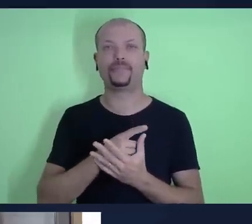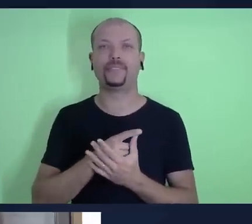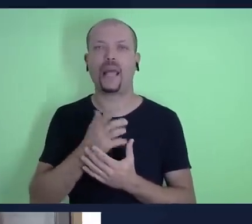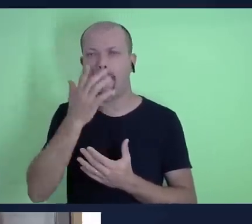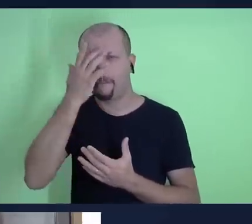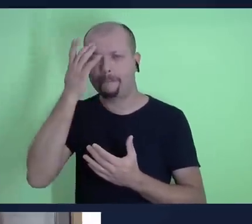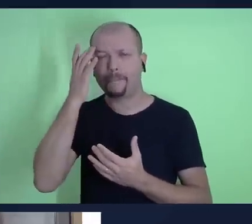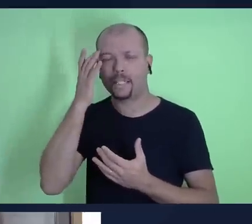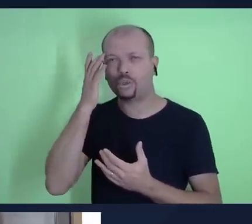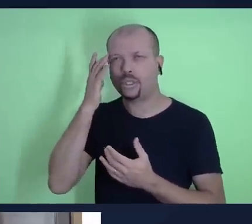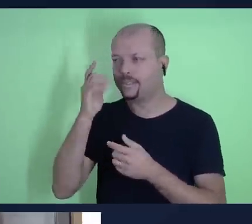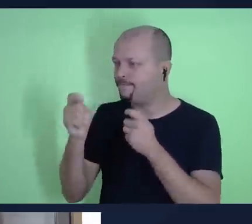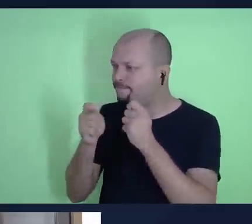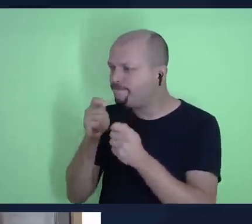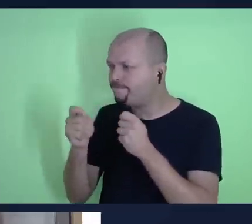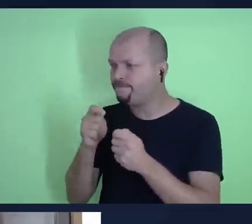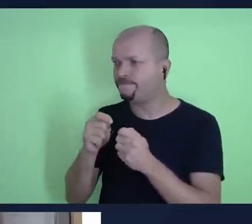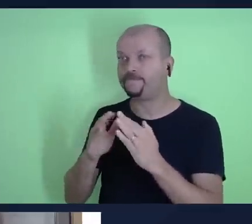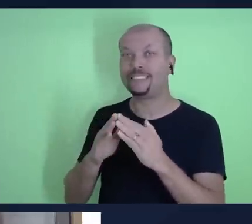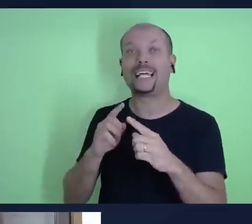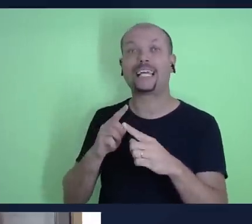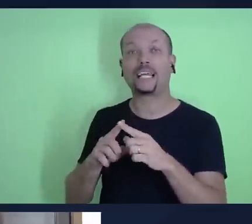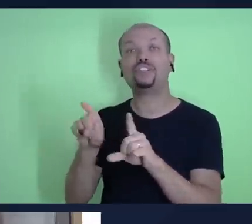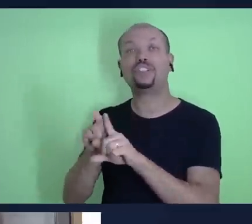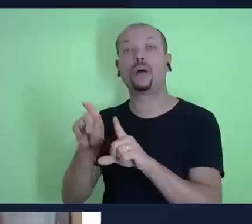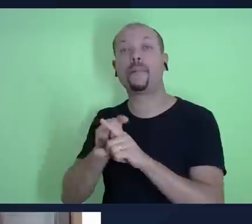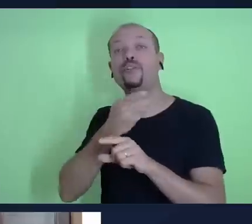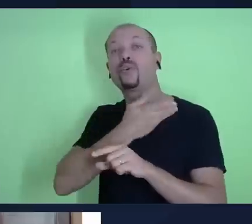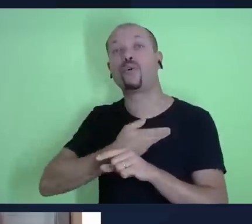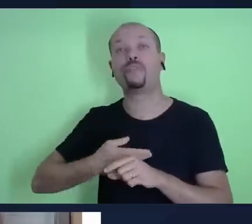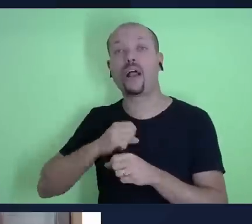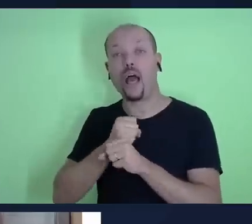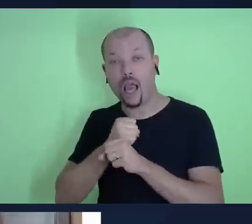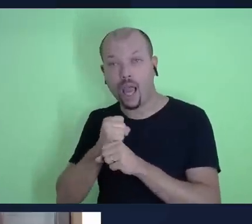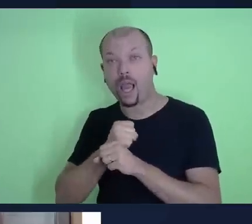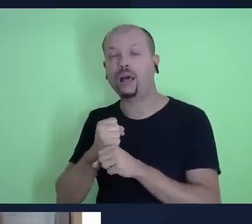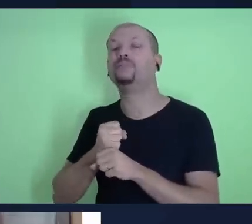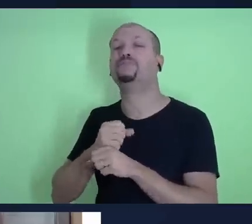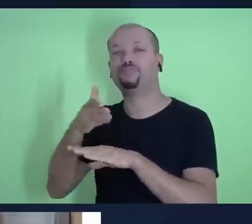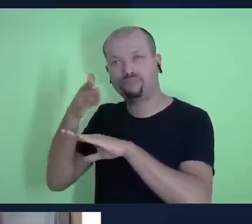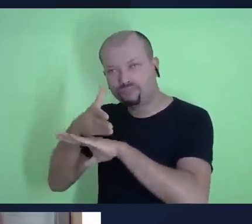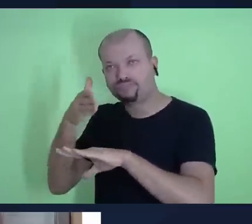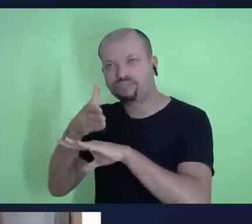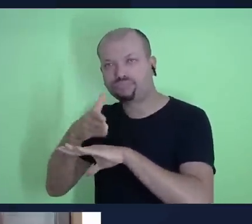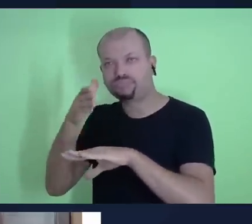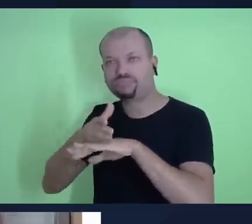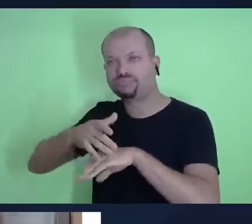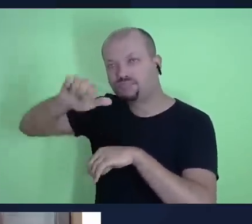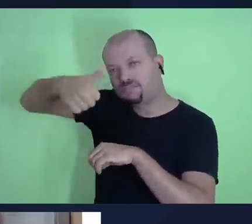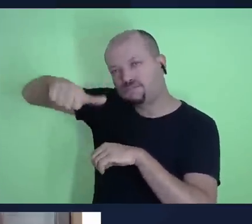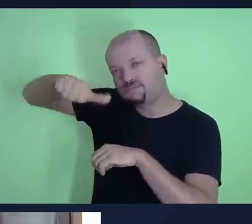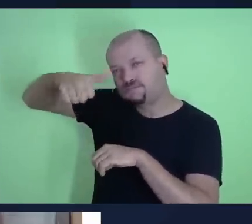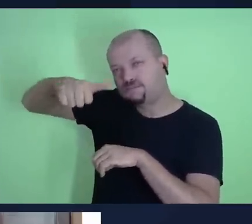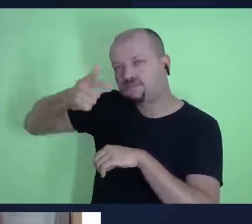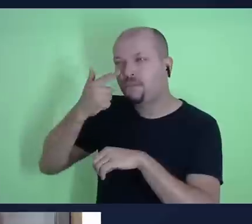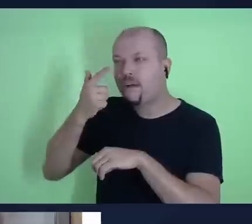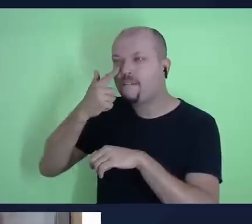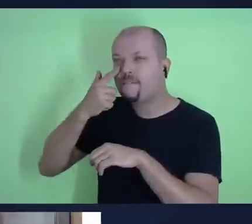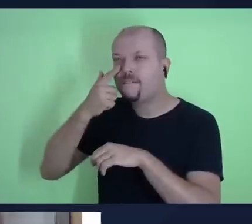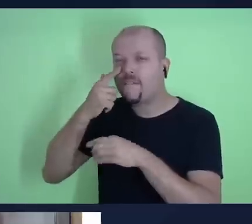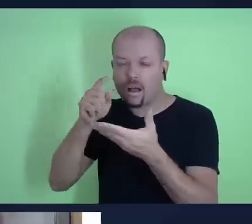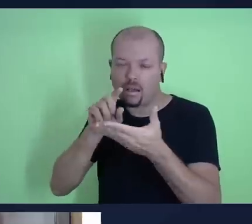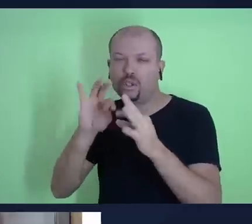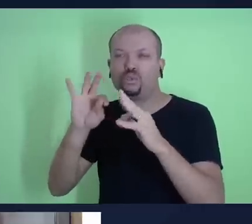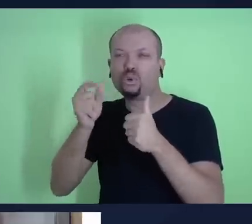e auditores do governo, que a cada ano, não é professor Everson, fazem uma revisão para ver se os recursos que a